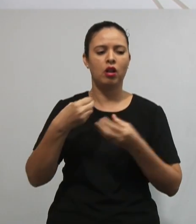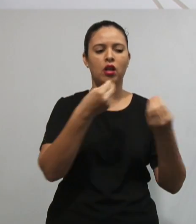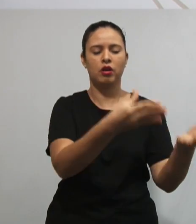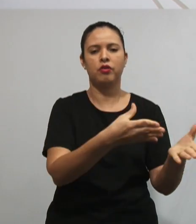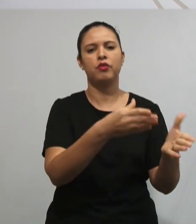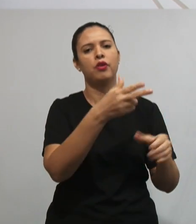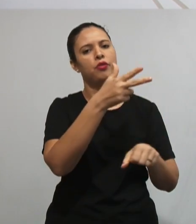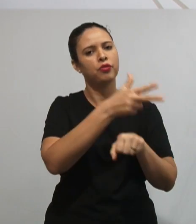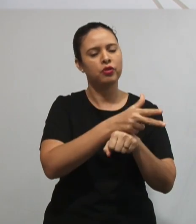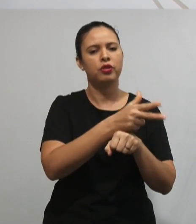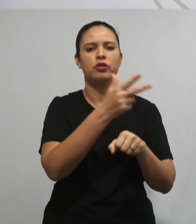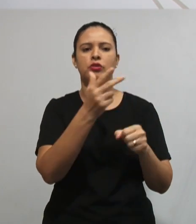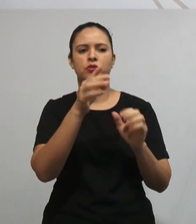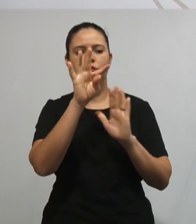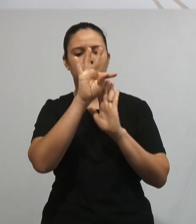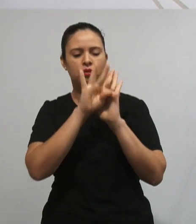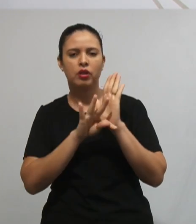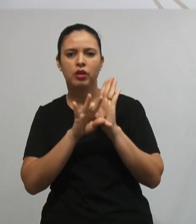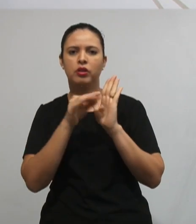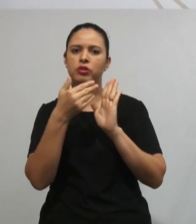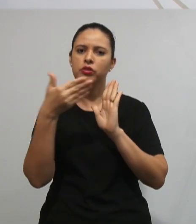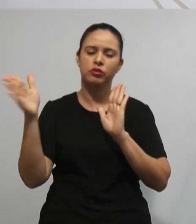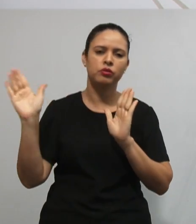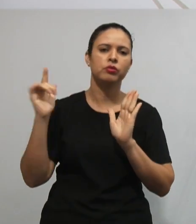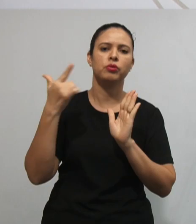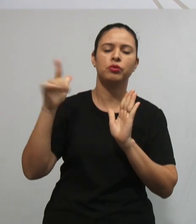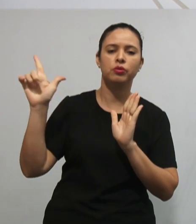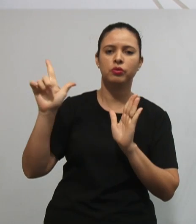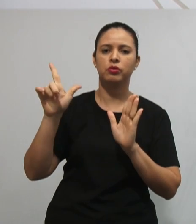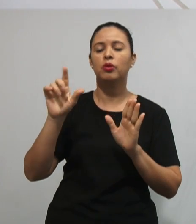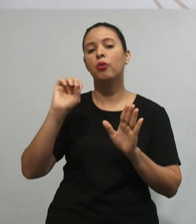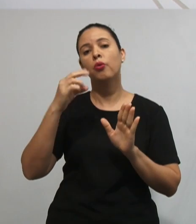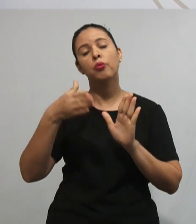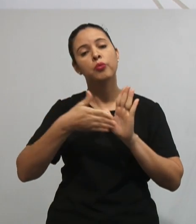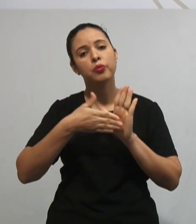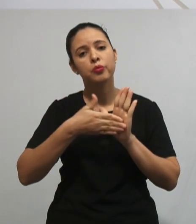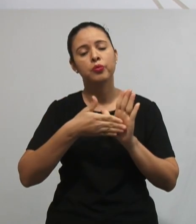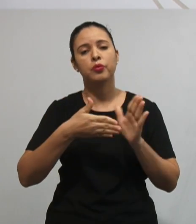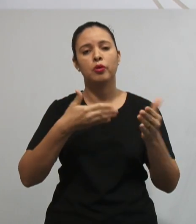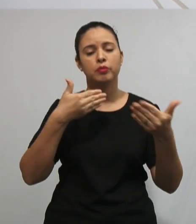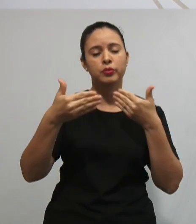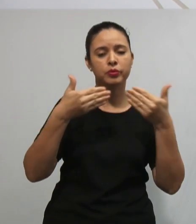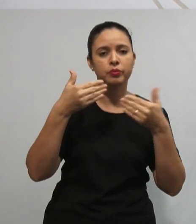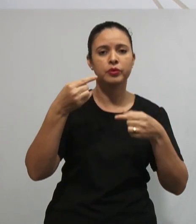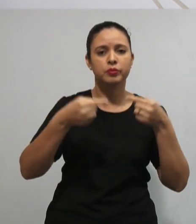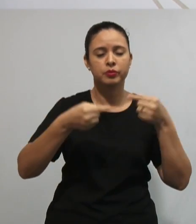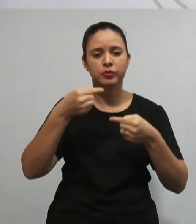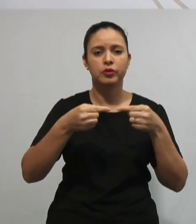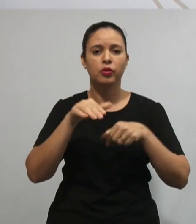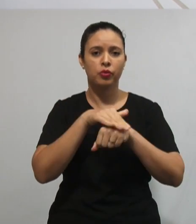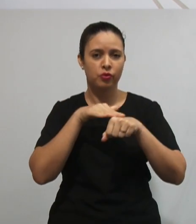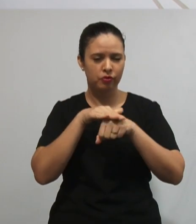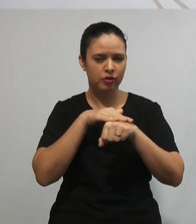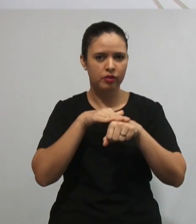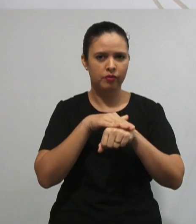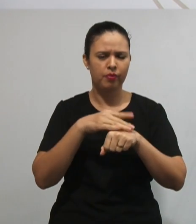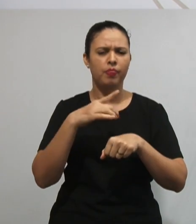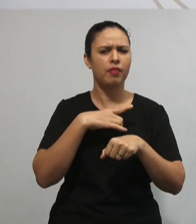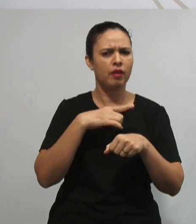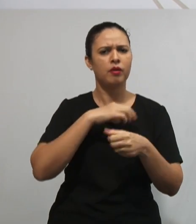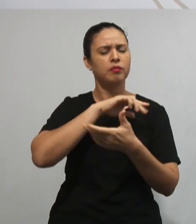texto, o professor pode propor um debate em sala de aula, um diálogo, uma conversa, ou seja, São muitas as